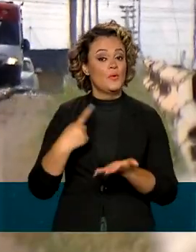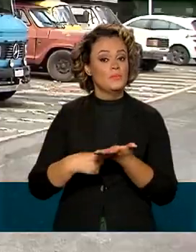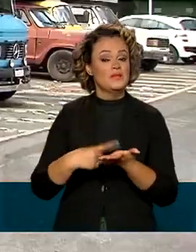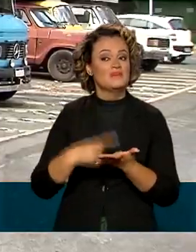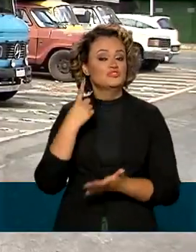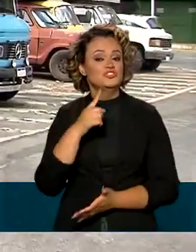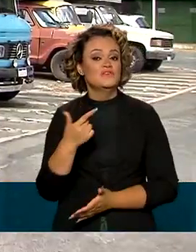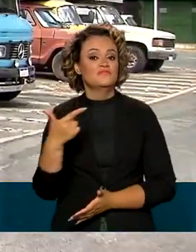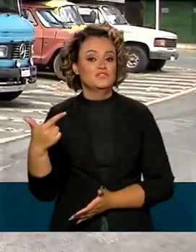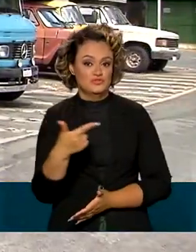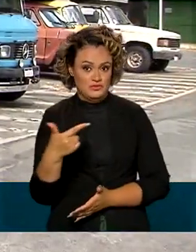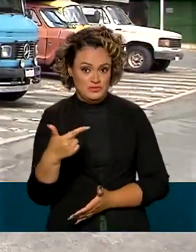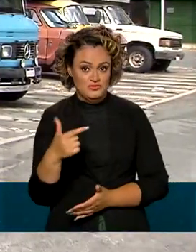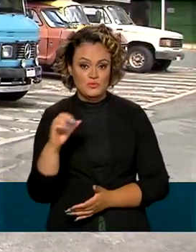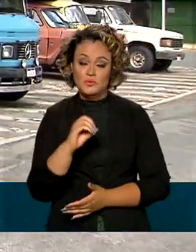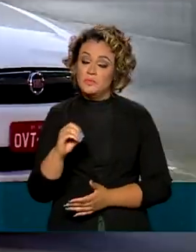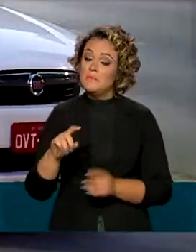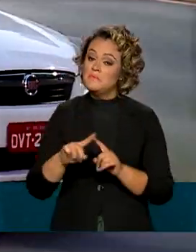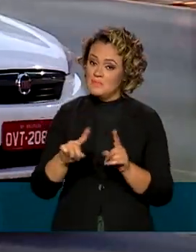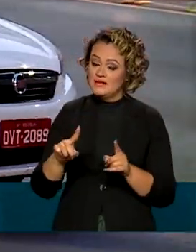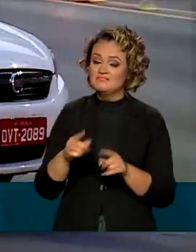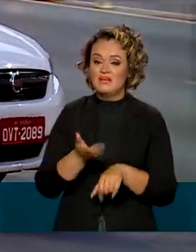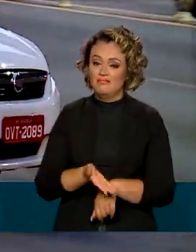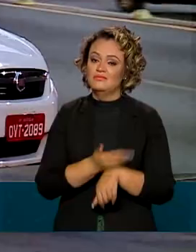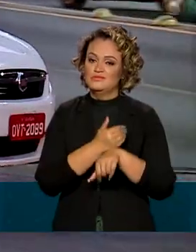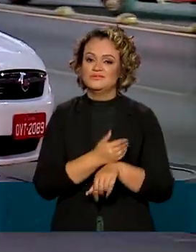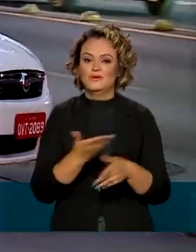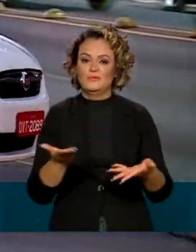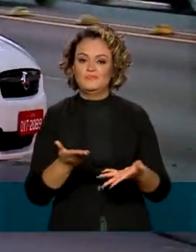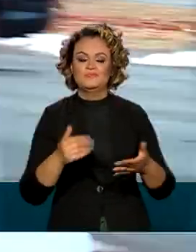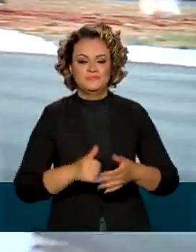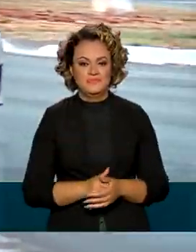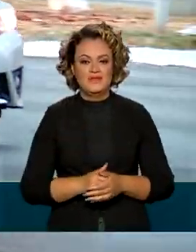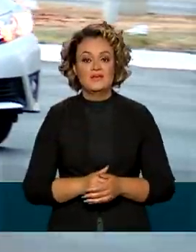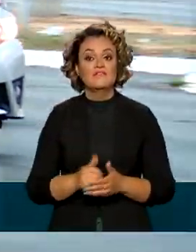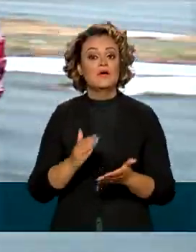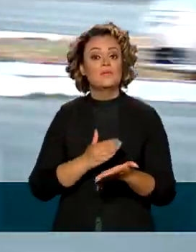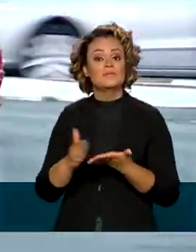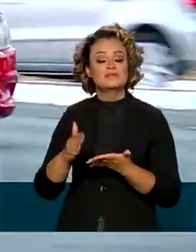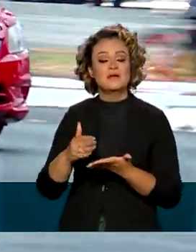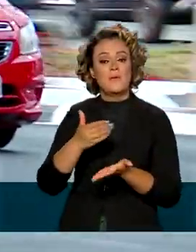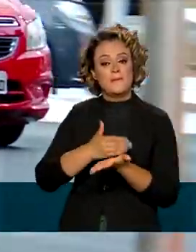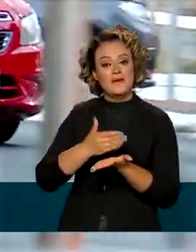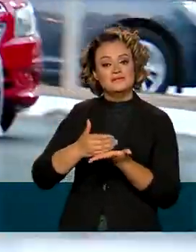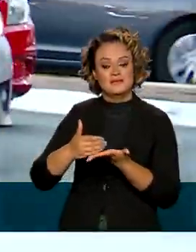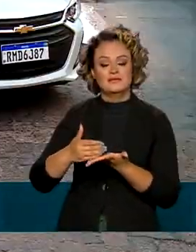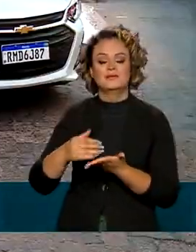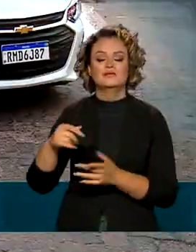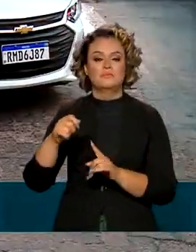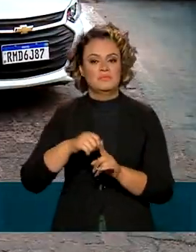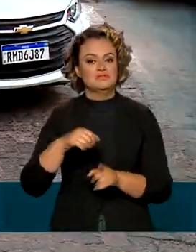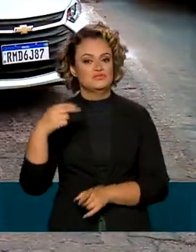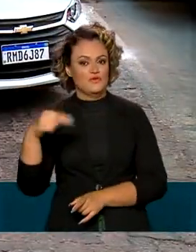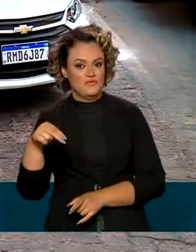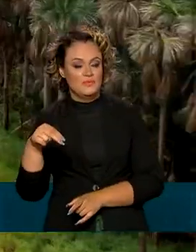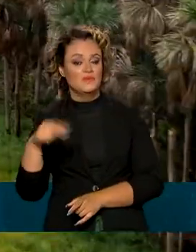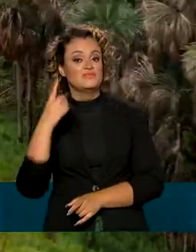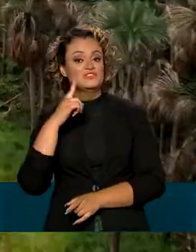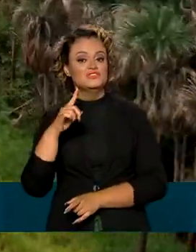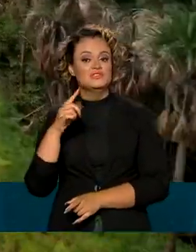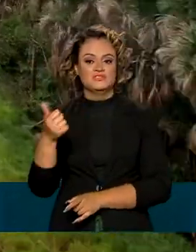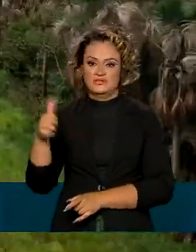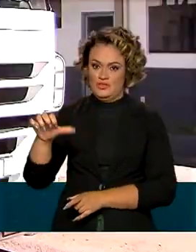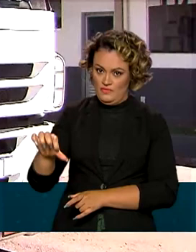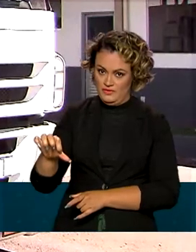o dia 22 de outubro, mas como você disse, foi antecipado. O mesmo vai acontecer com as parcelas seguintes. Em novembro, o pagamento será no dia